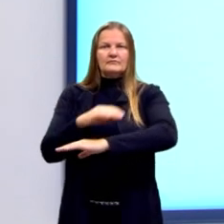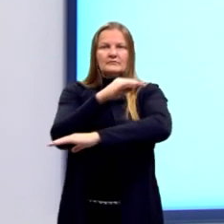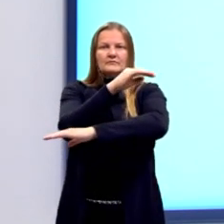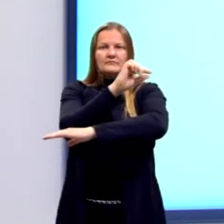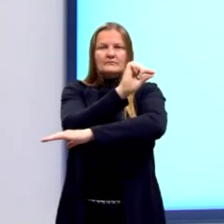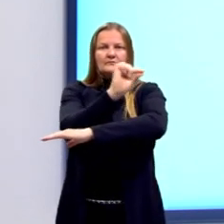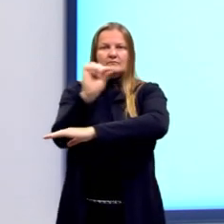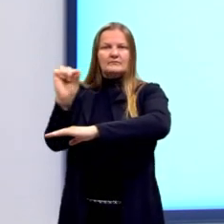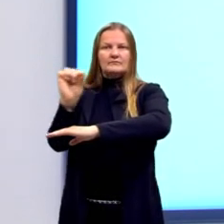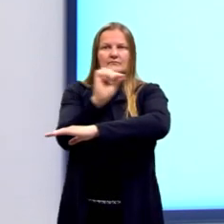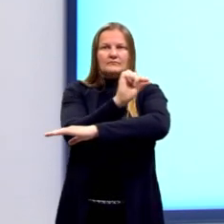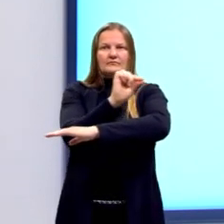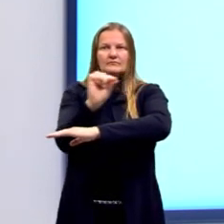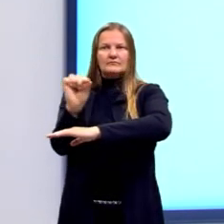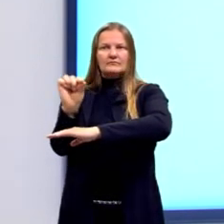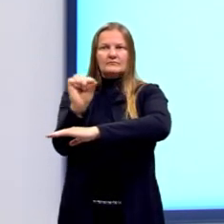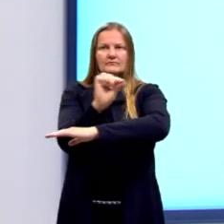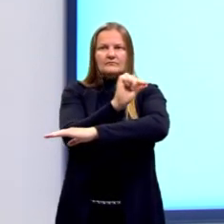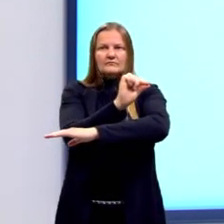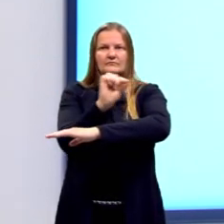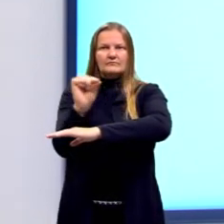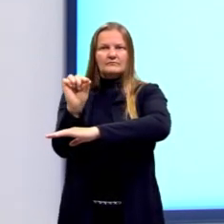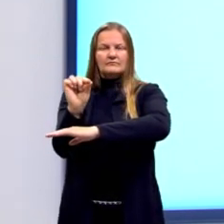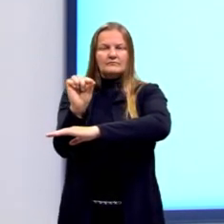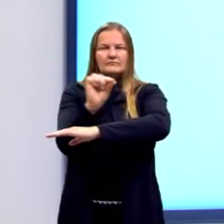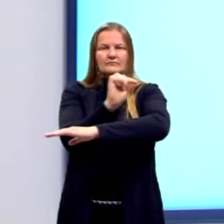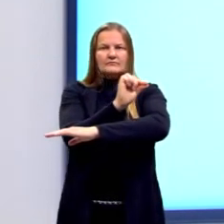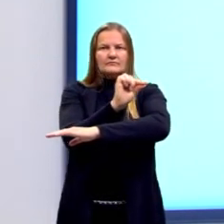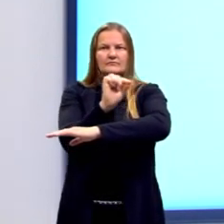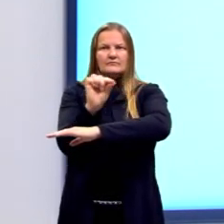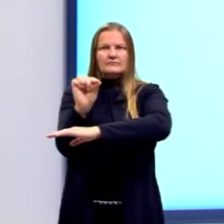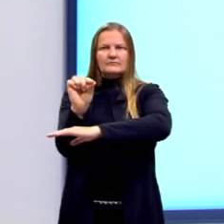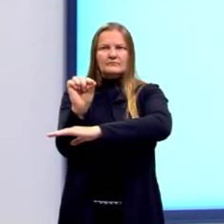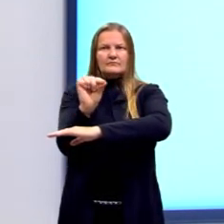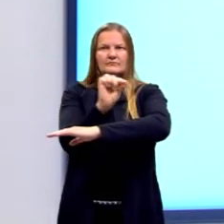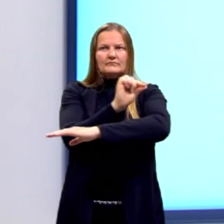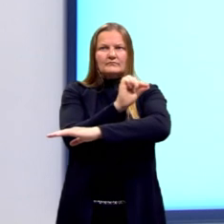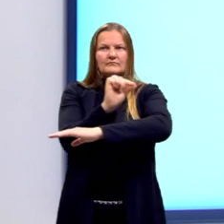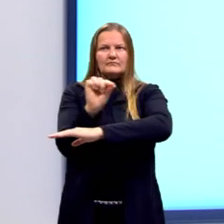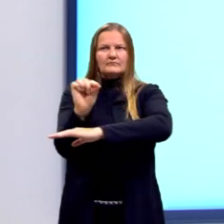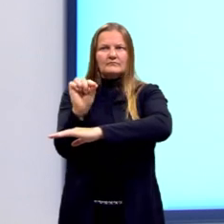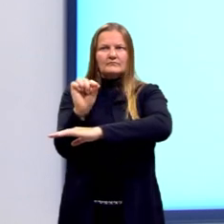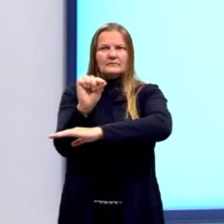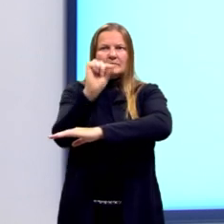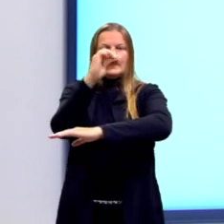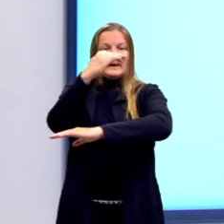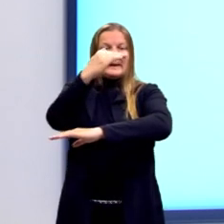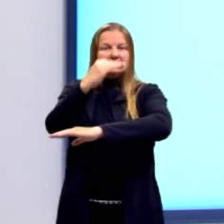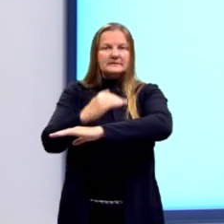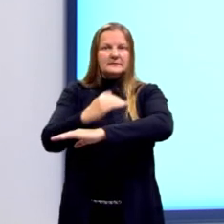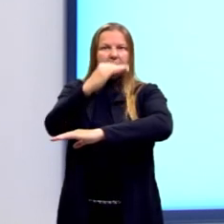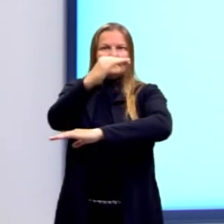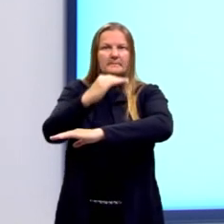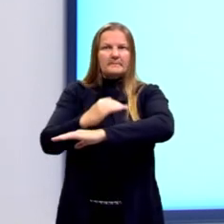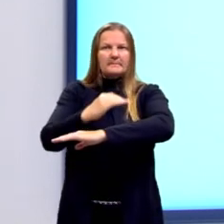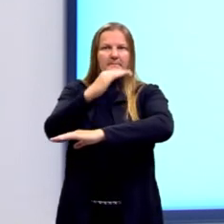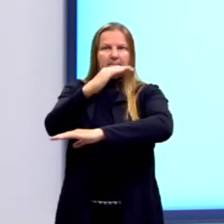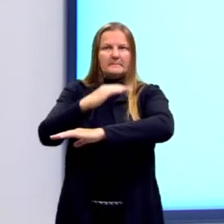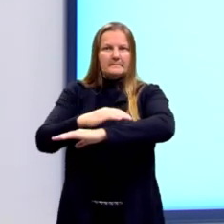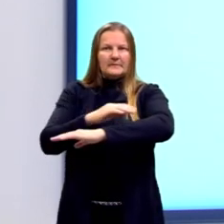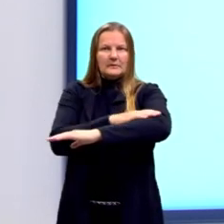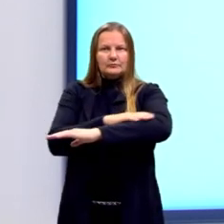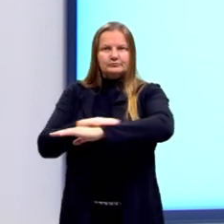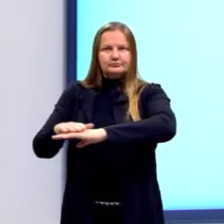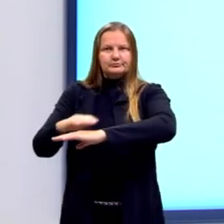reta, unirmos estes pontos médios, de forma que este segmento seja paralelo ao terceiro lado do